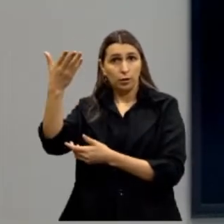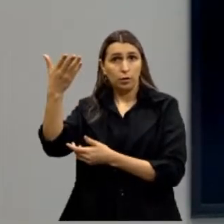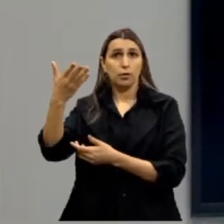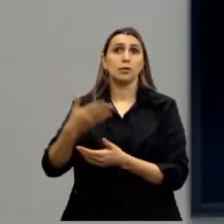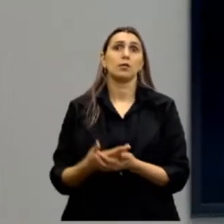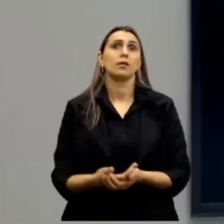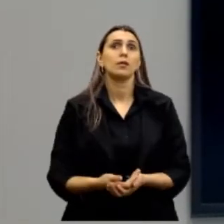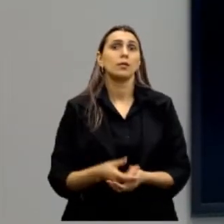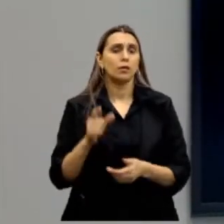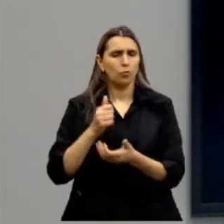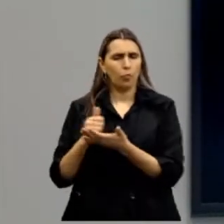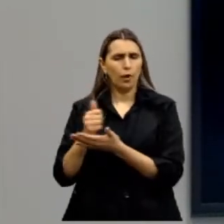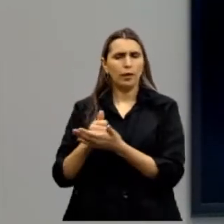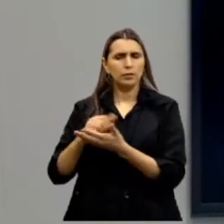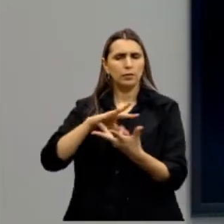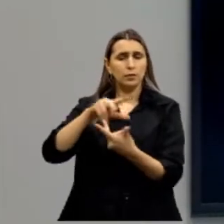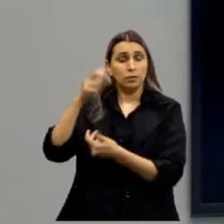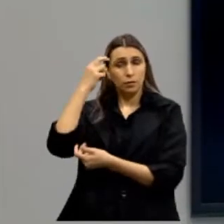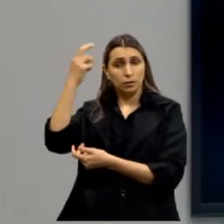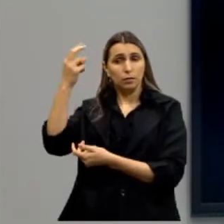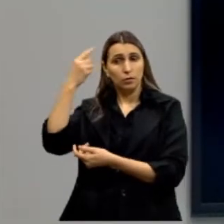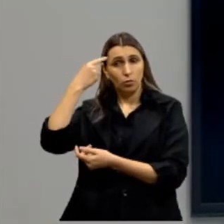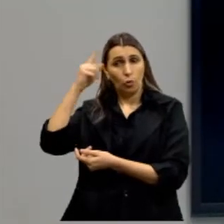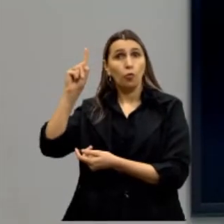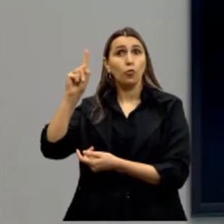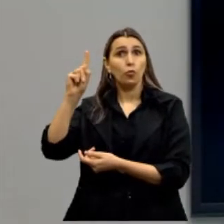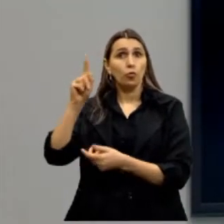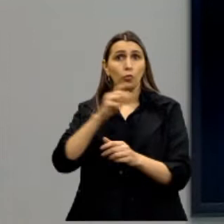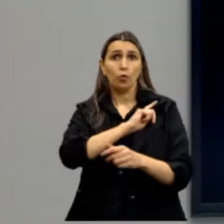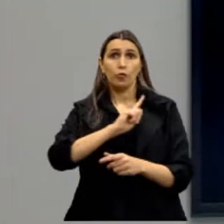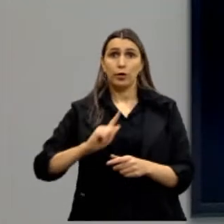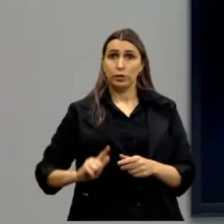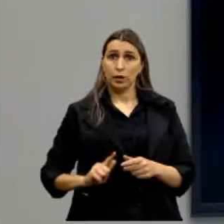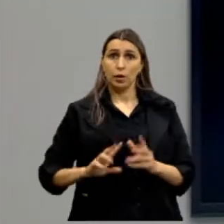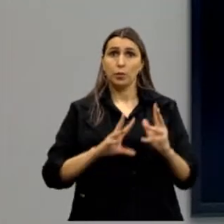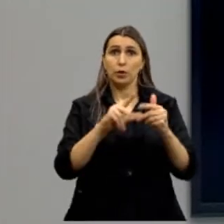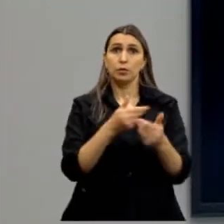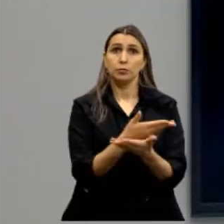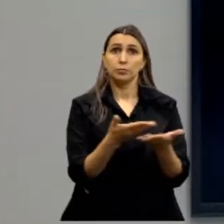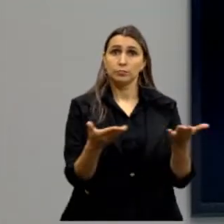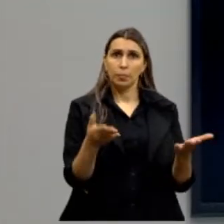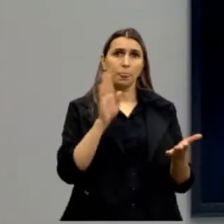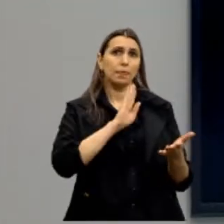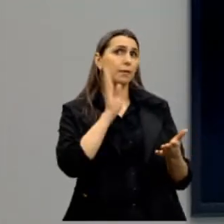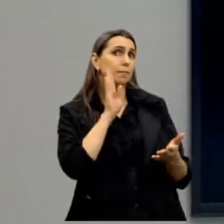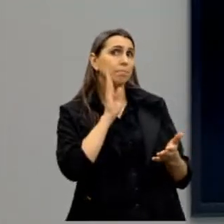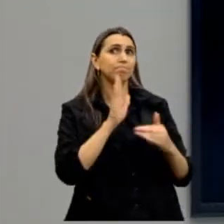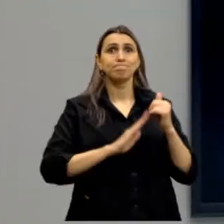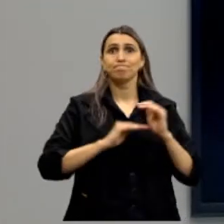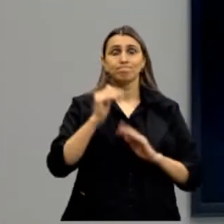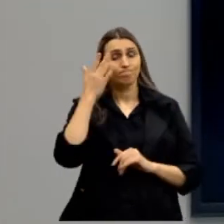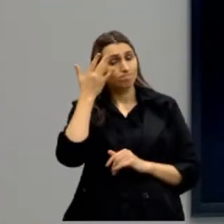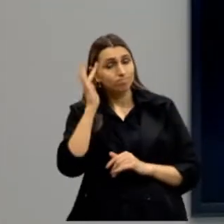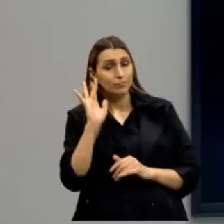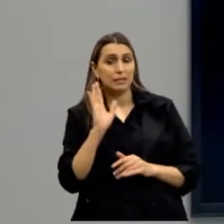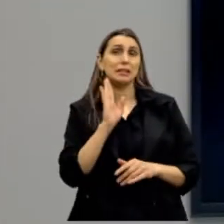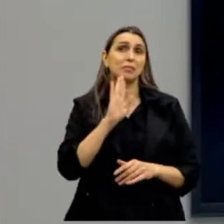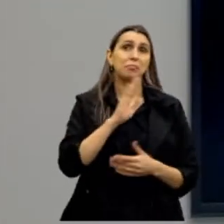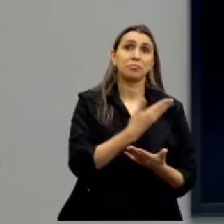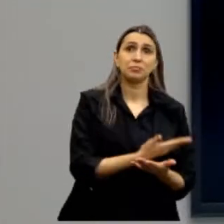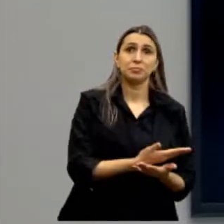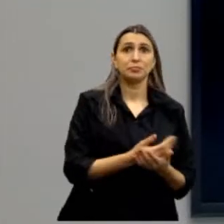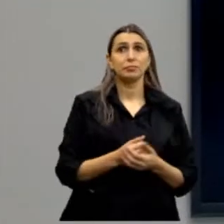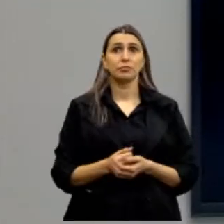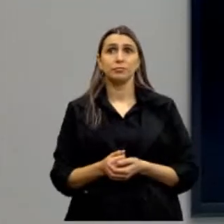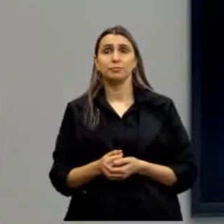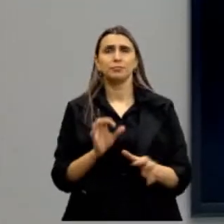a partir do mundo das ideias, ele consegue, então, governar para todos. Que legal, professor! É, tivemos em prática? Não sei. Não sei de